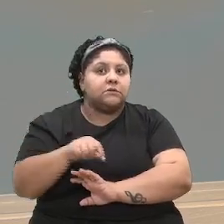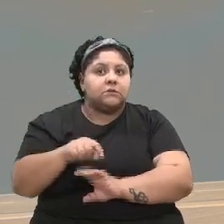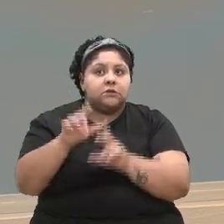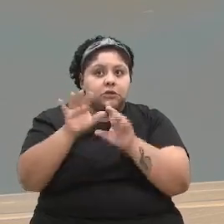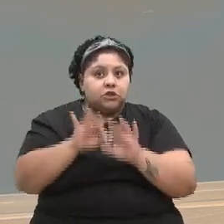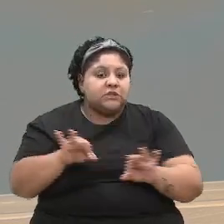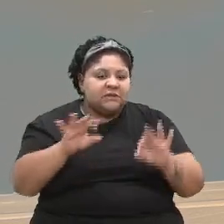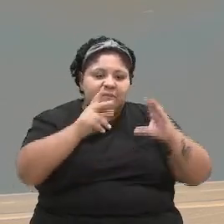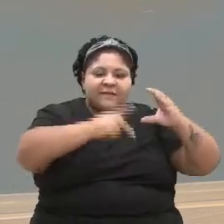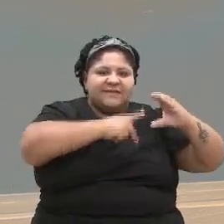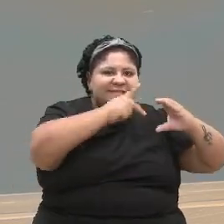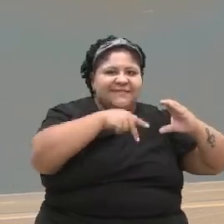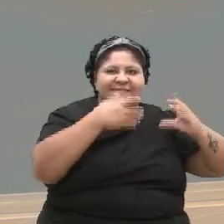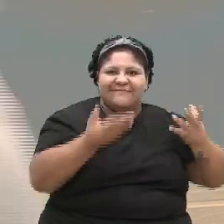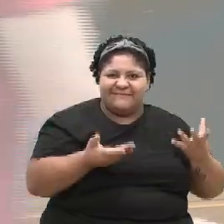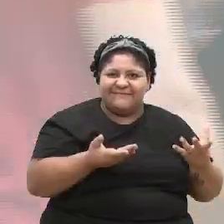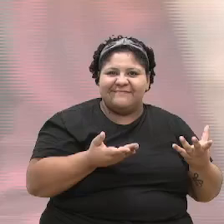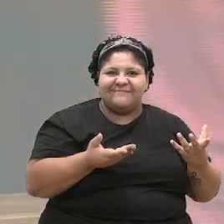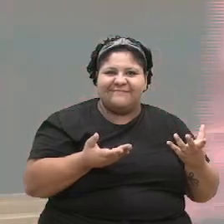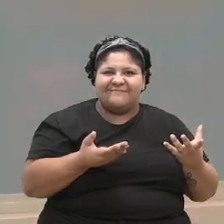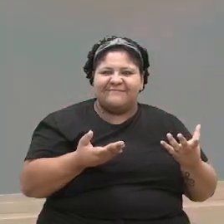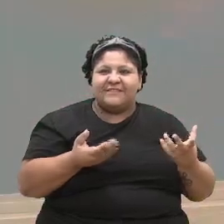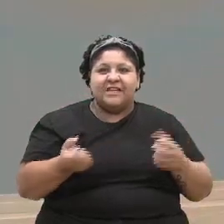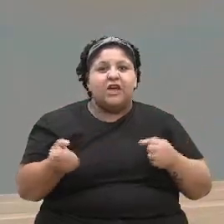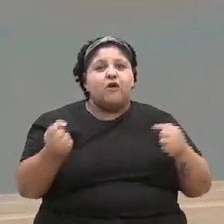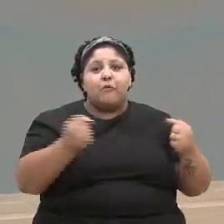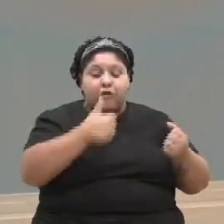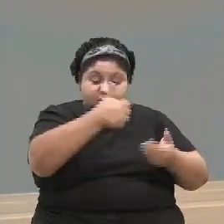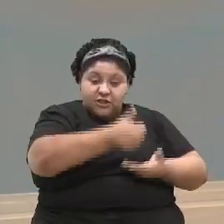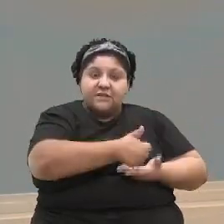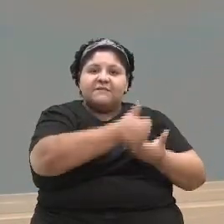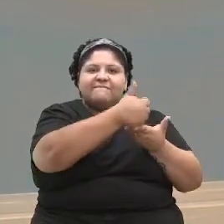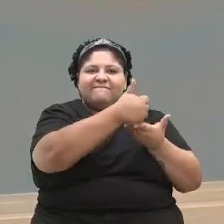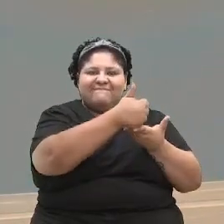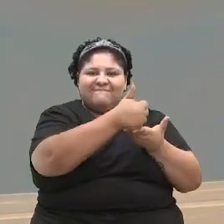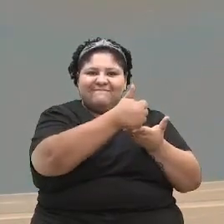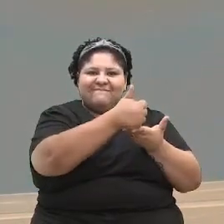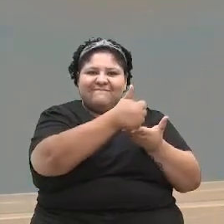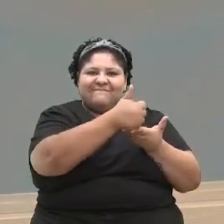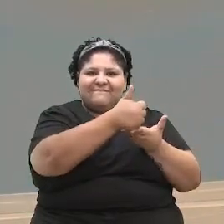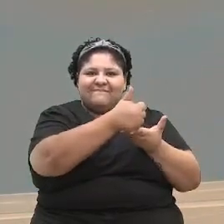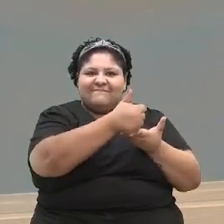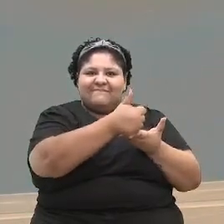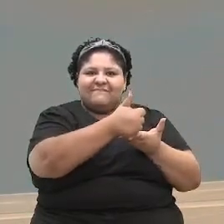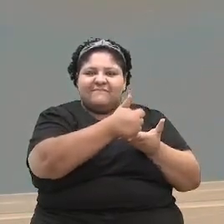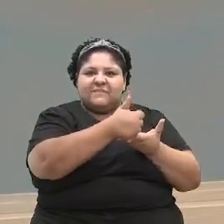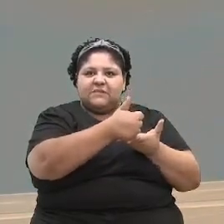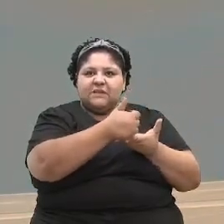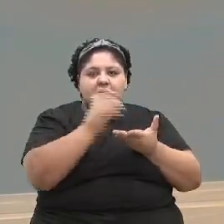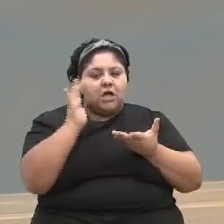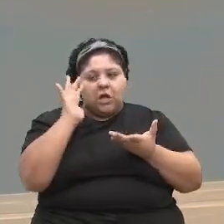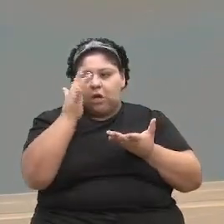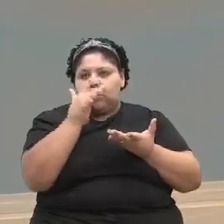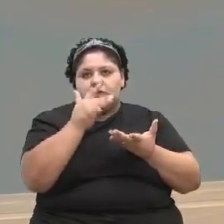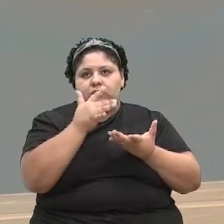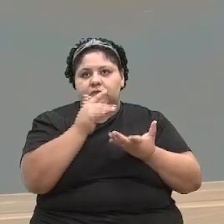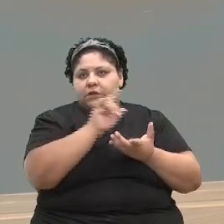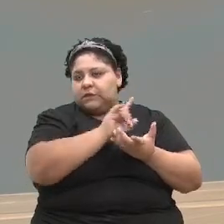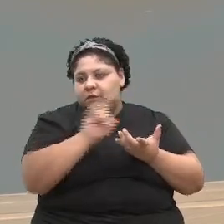Câmara de Vereadores pode colaborar para que isso se resolva e não